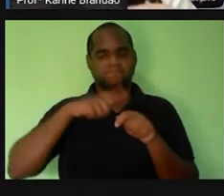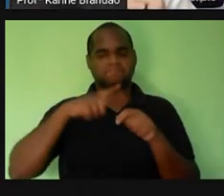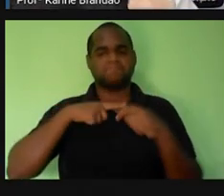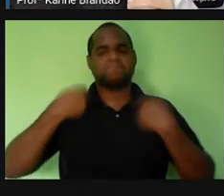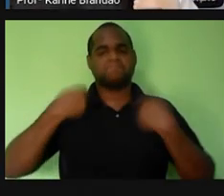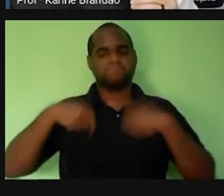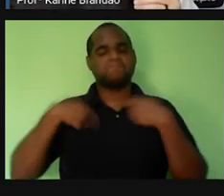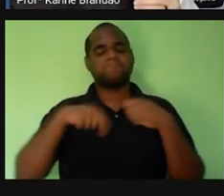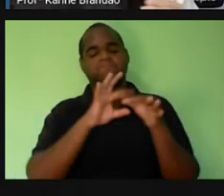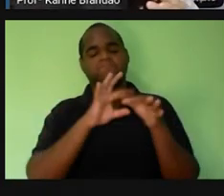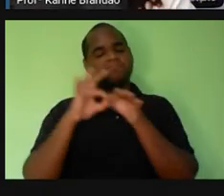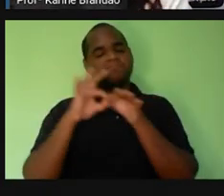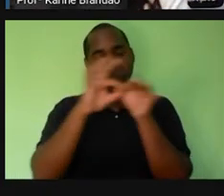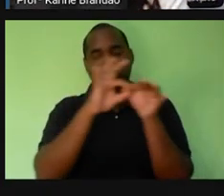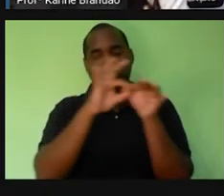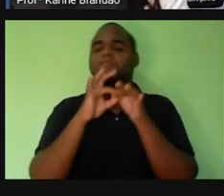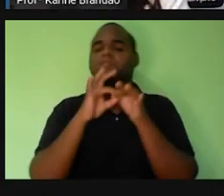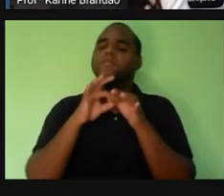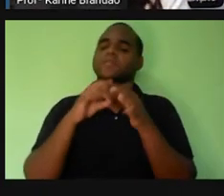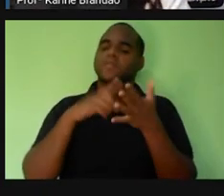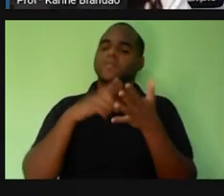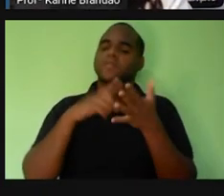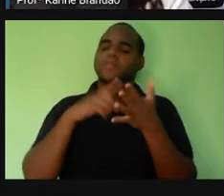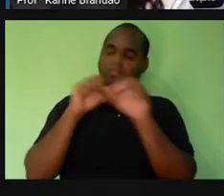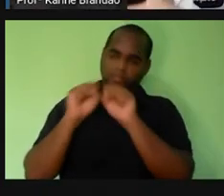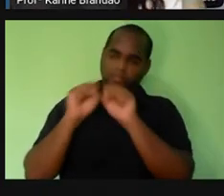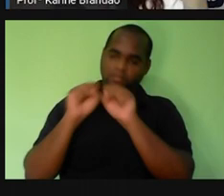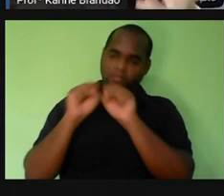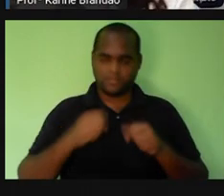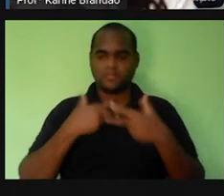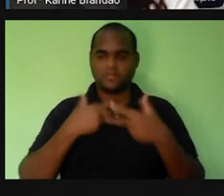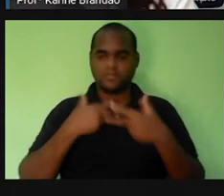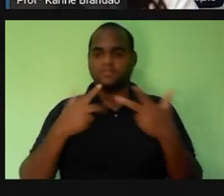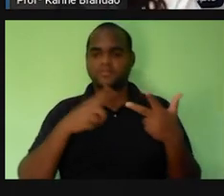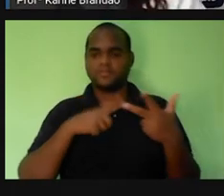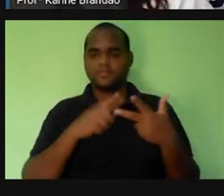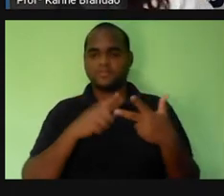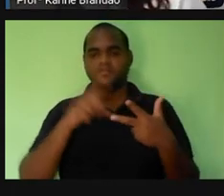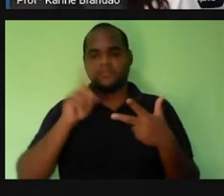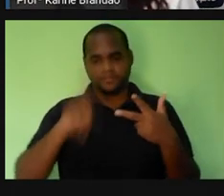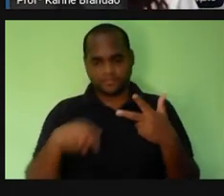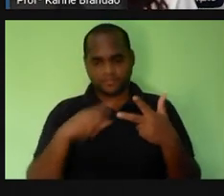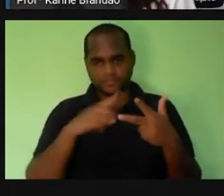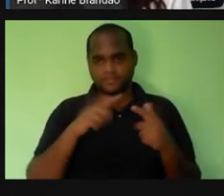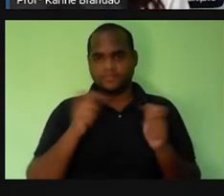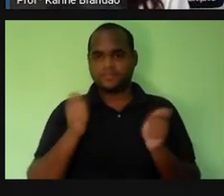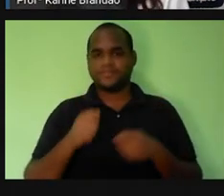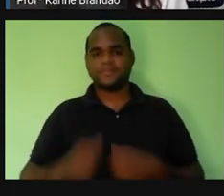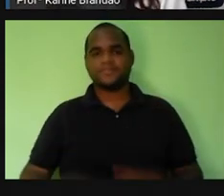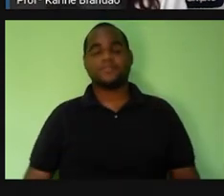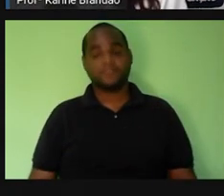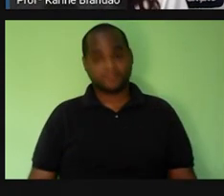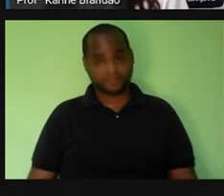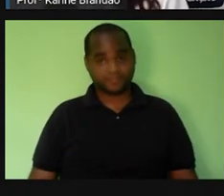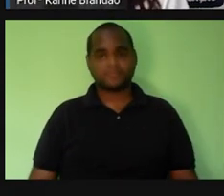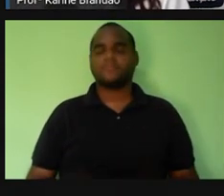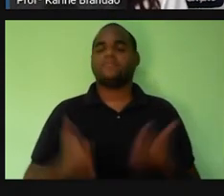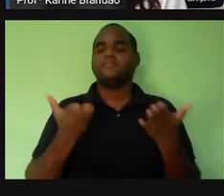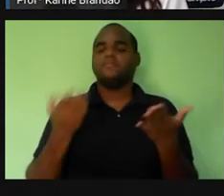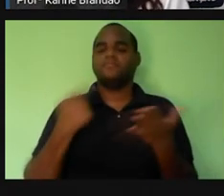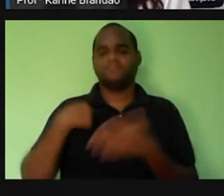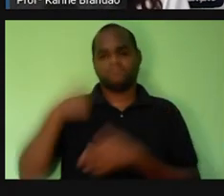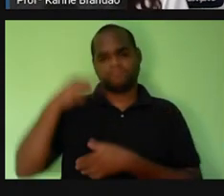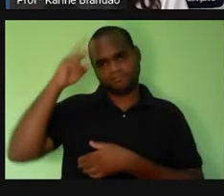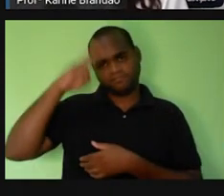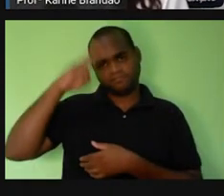relações entre esses sistemas e também ir para o micro, né? Para a parte menor. E aí, relembrando,